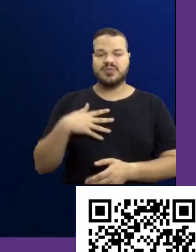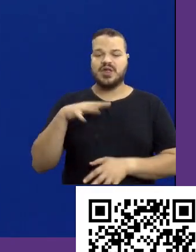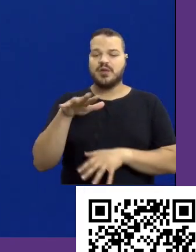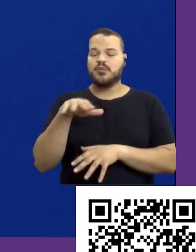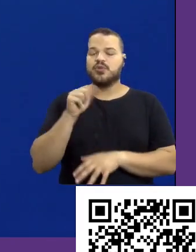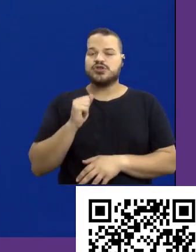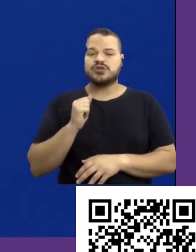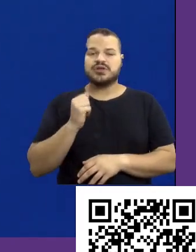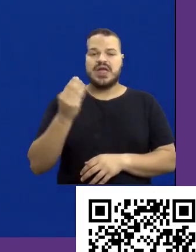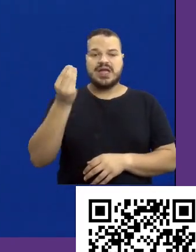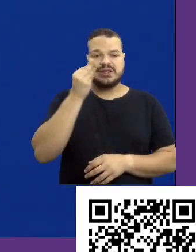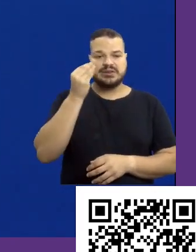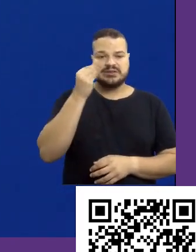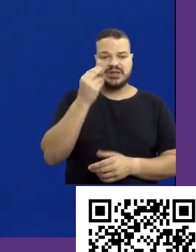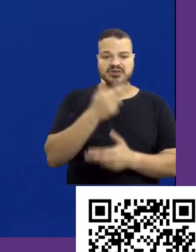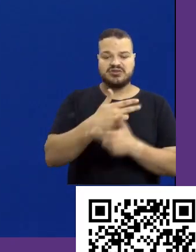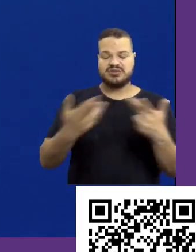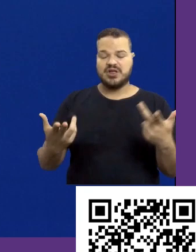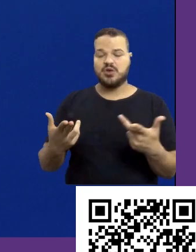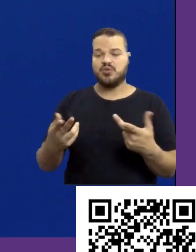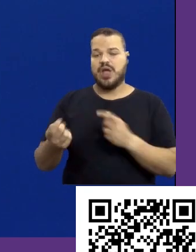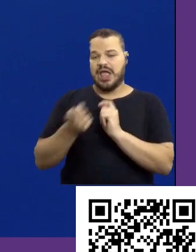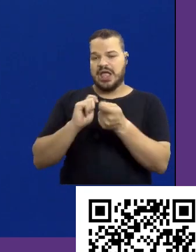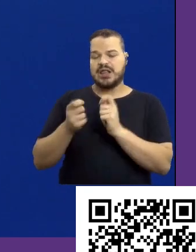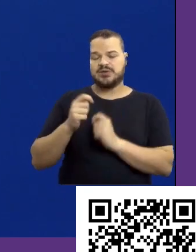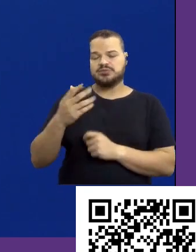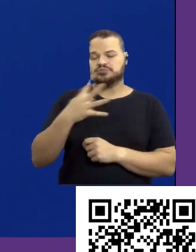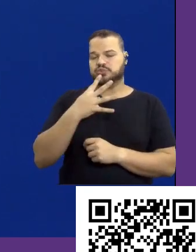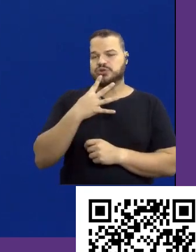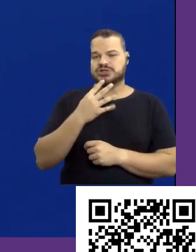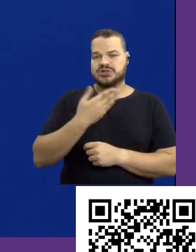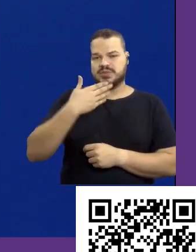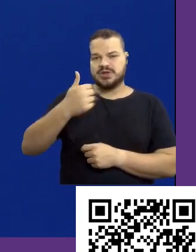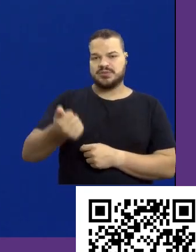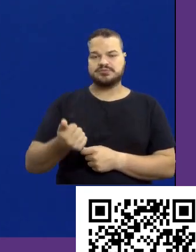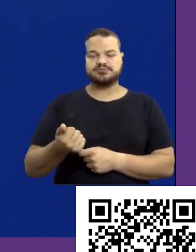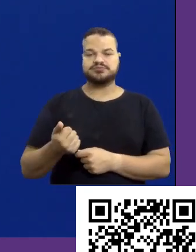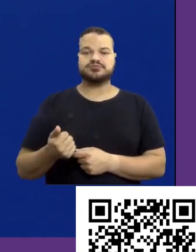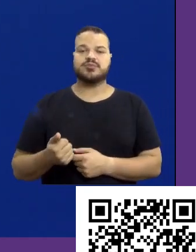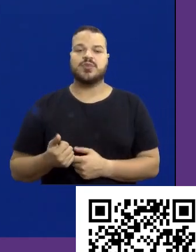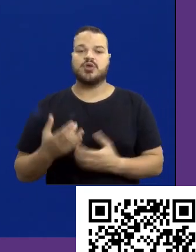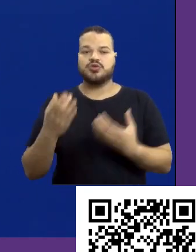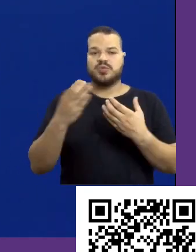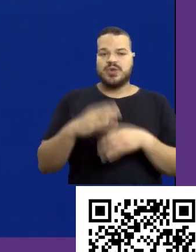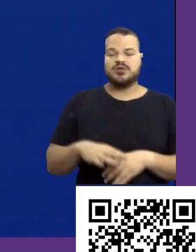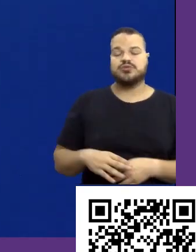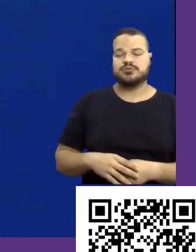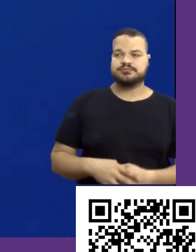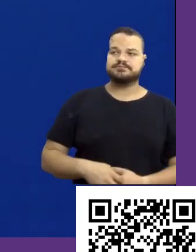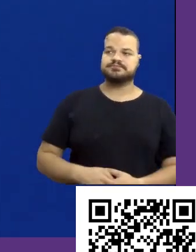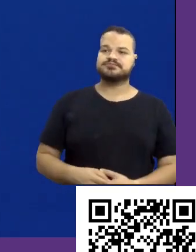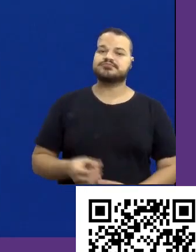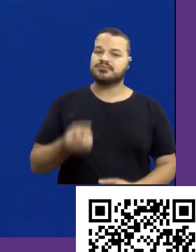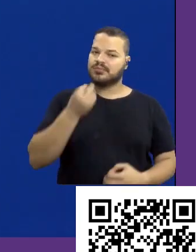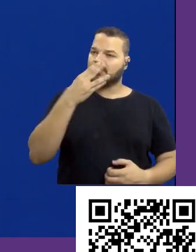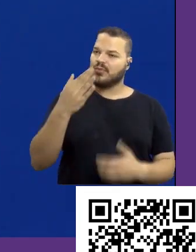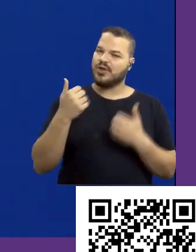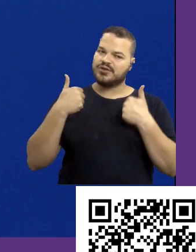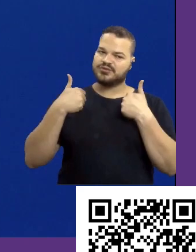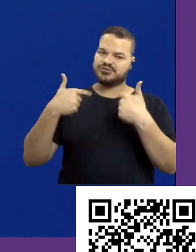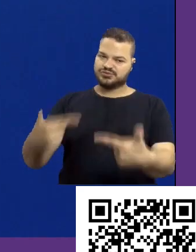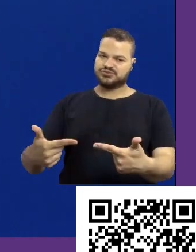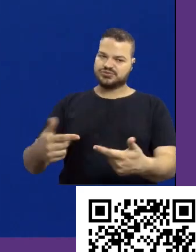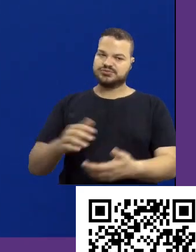testes, eles dão um relatório muito bacana que te ajuda a se conhecer melhor os seus padrões e tendências. Boa sorte aí na nova